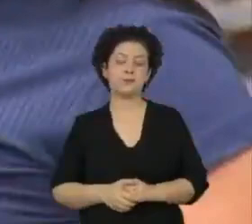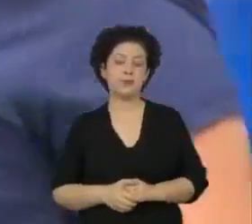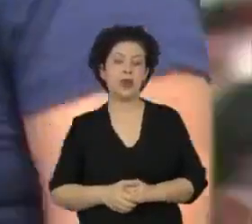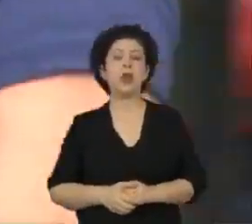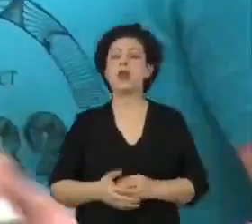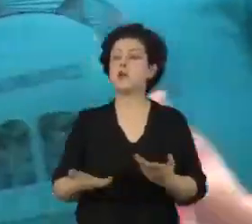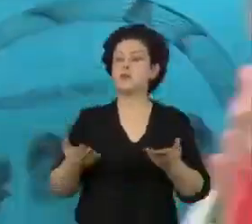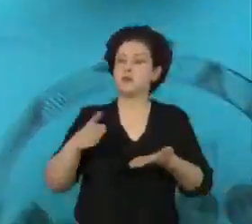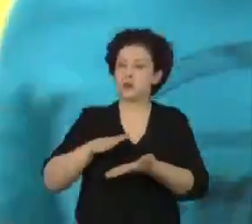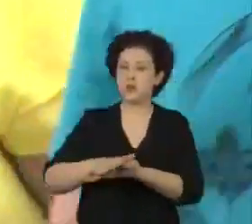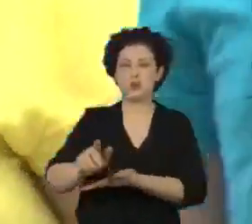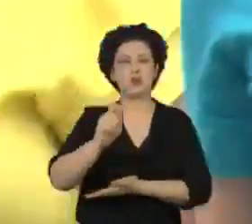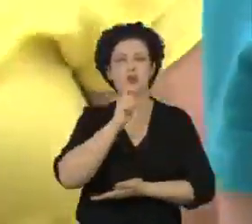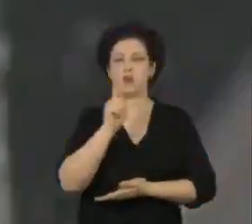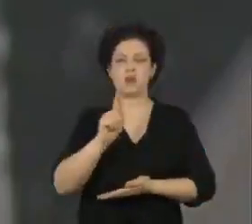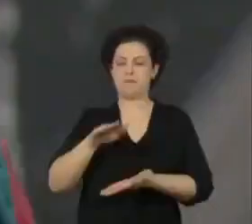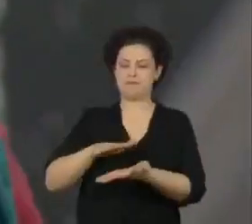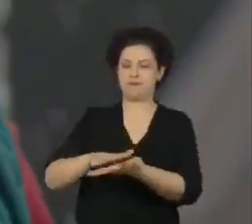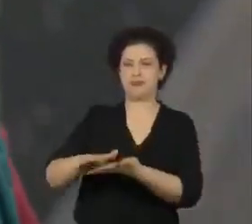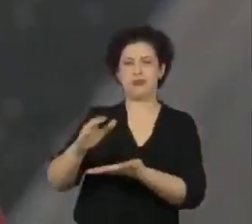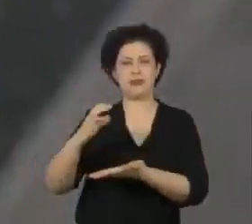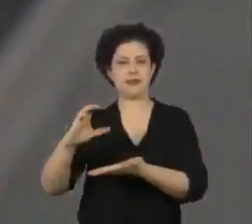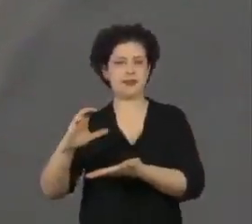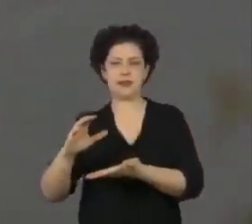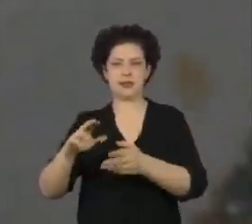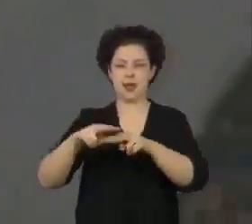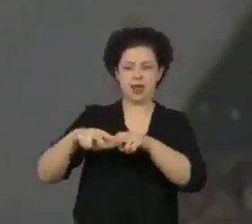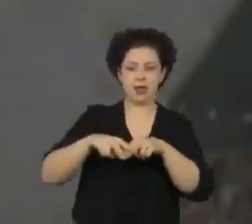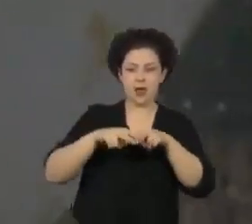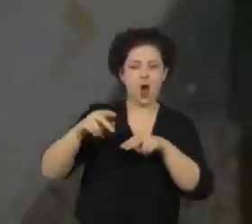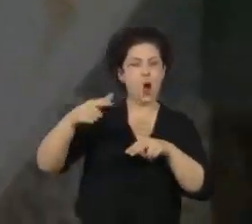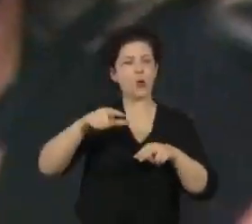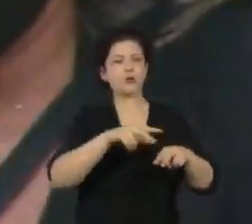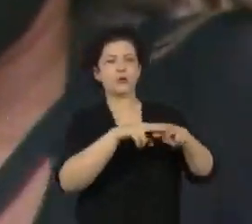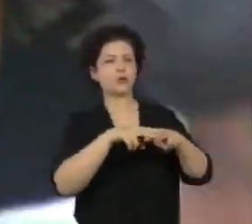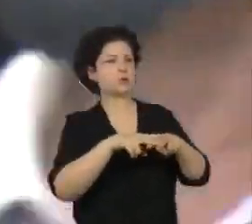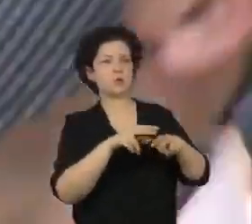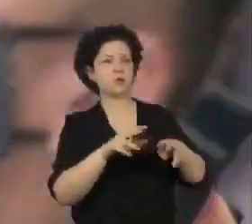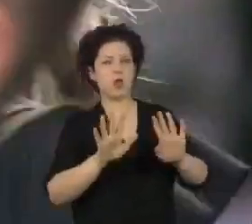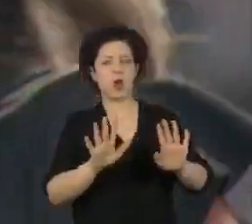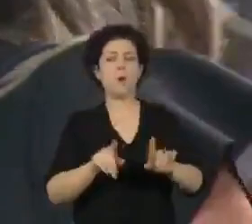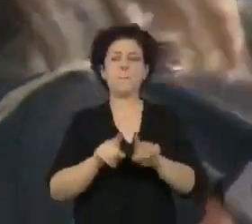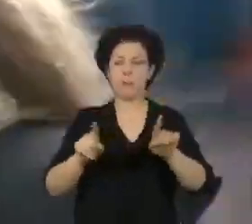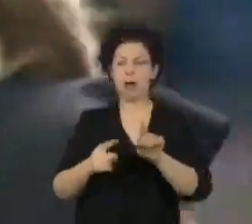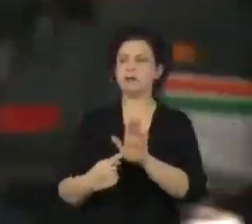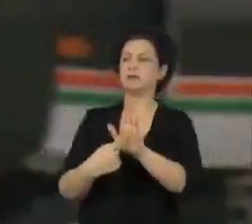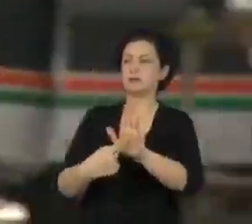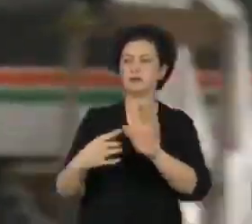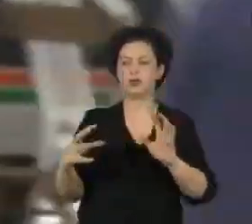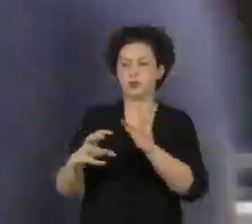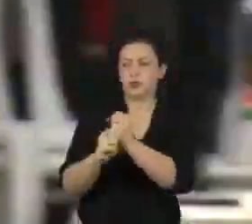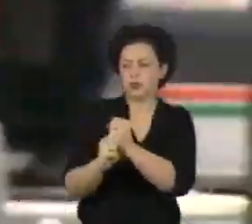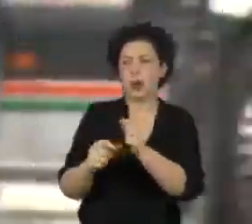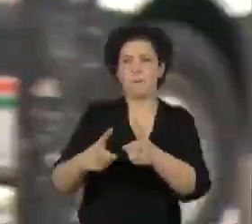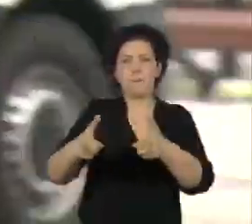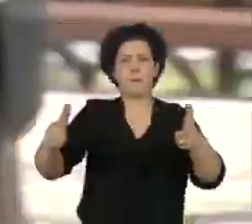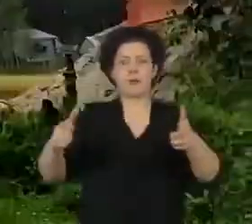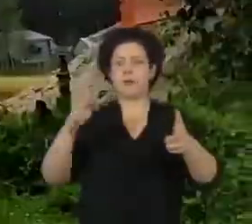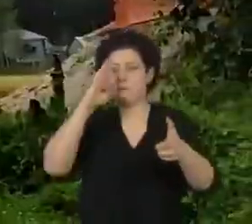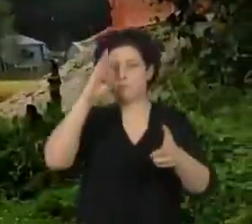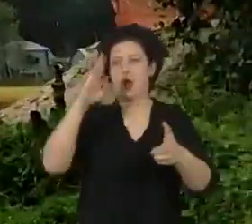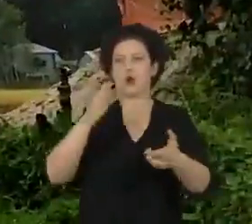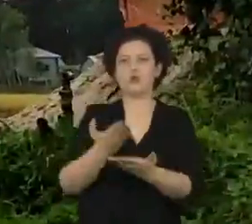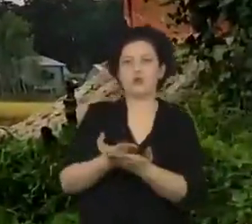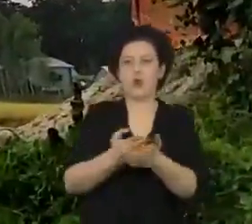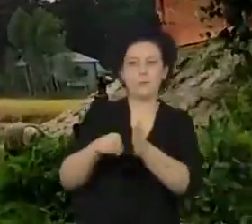ainda não foi publicado em revistas científicas nem revisado por outros cientistas, mas já é apontado como o maior estudo sobre o assunto